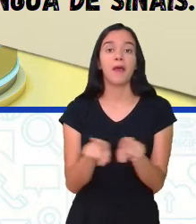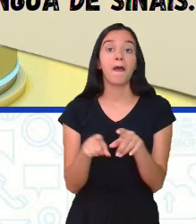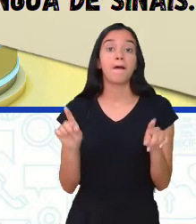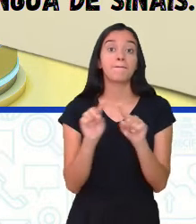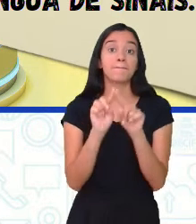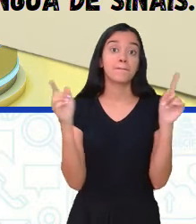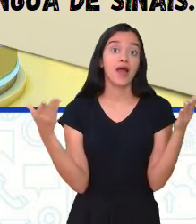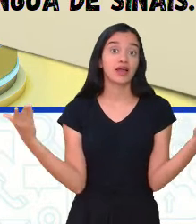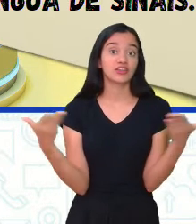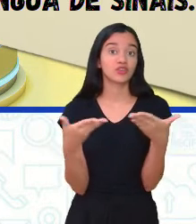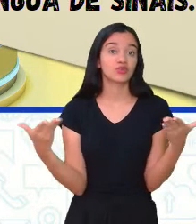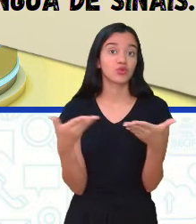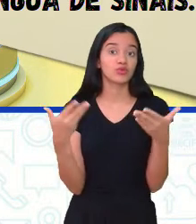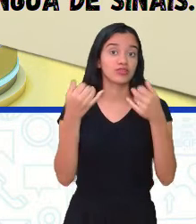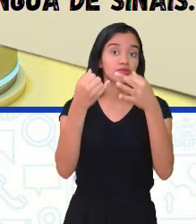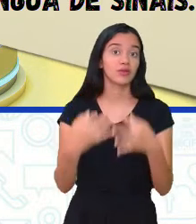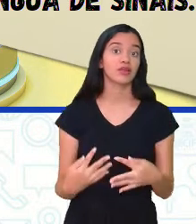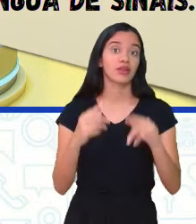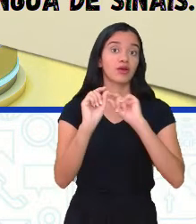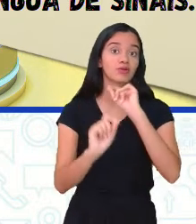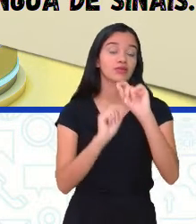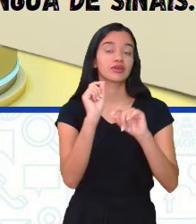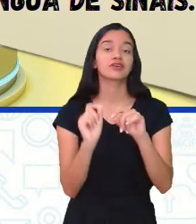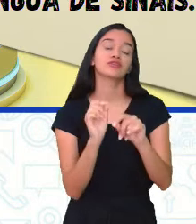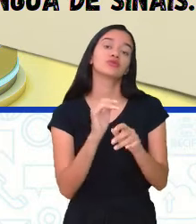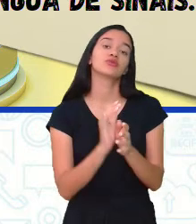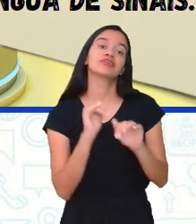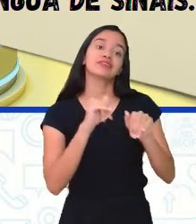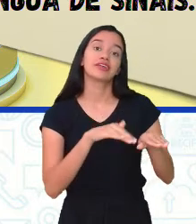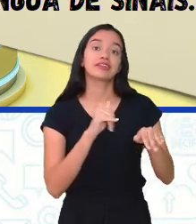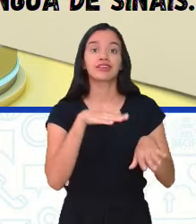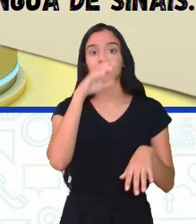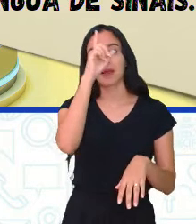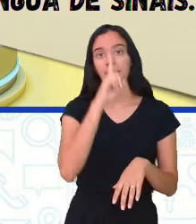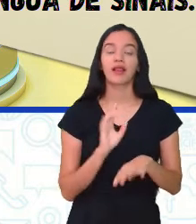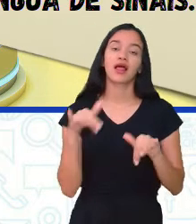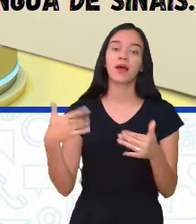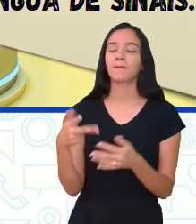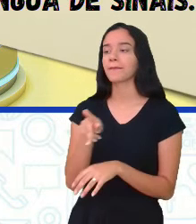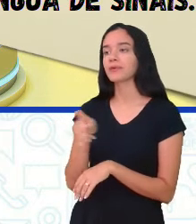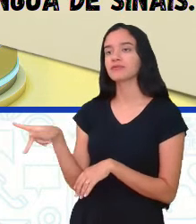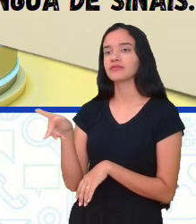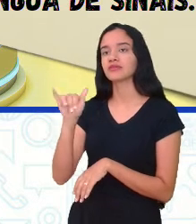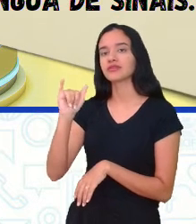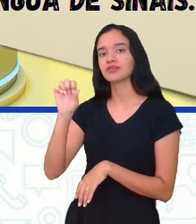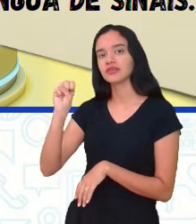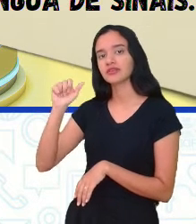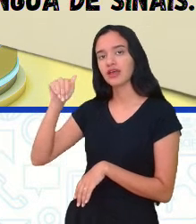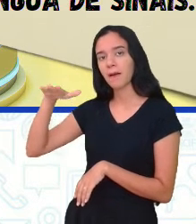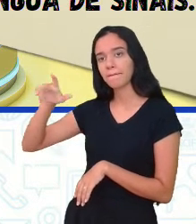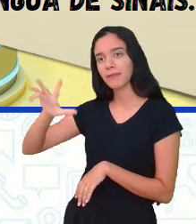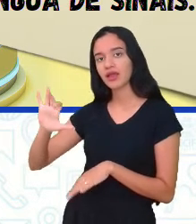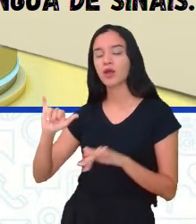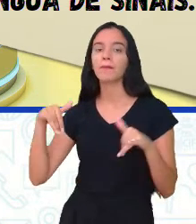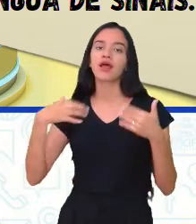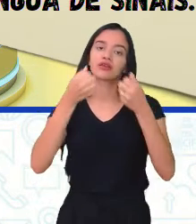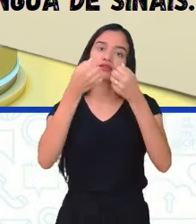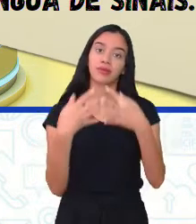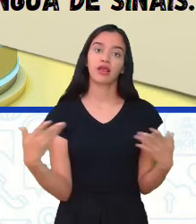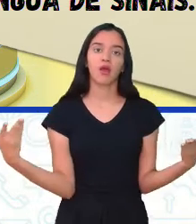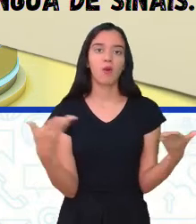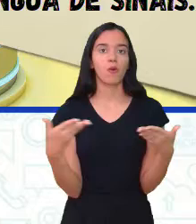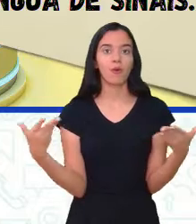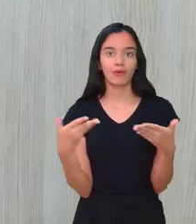pouquinho do setembro amarelo. Então, vou trazer a professora Isabel aqui, que está sempre comigo, para falar um pouquinho. E aí,